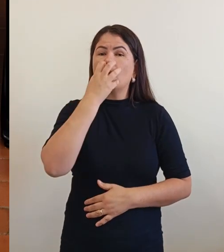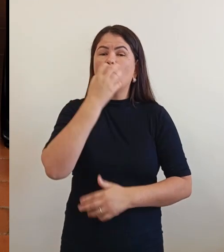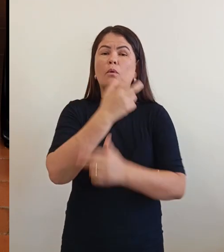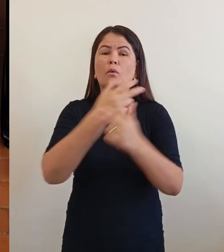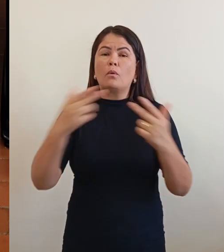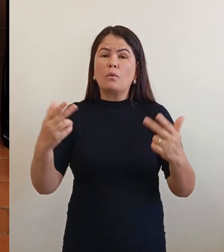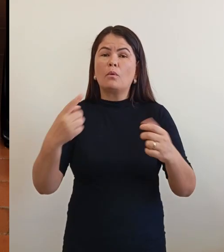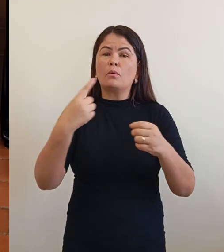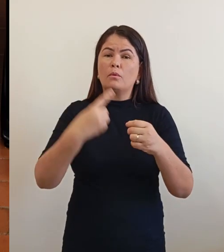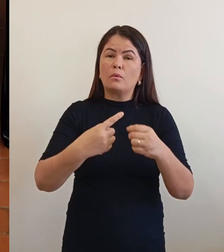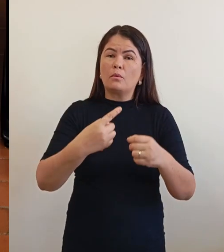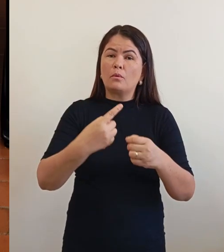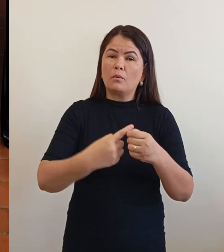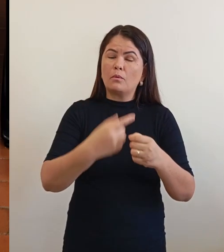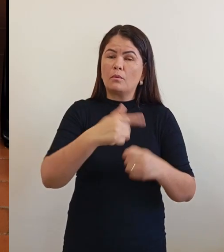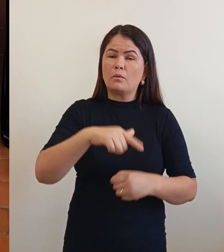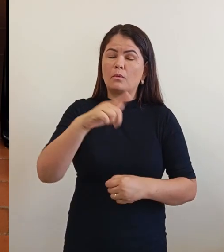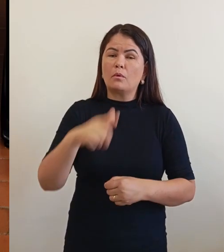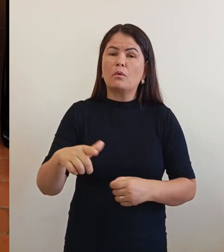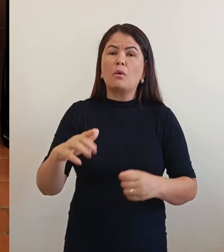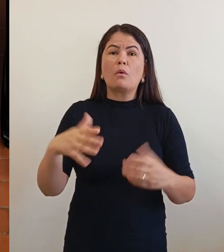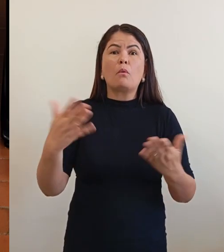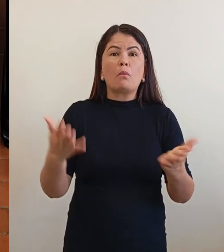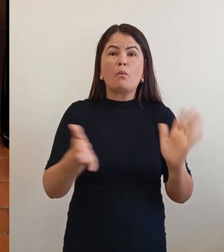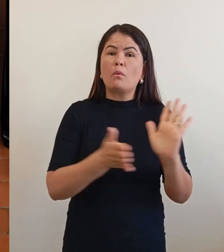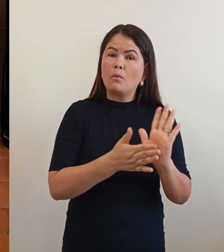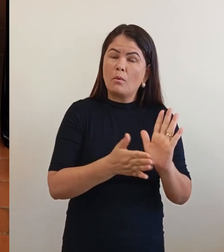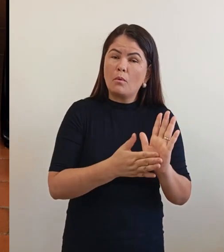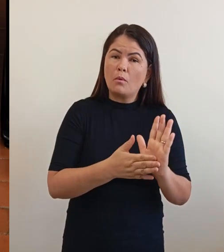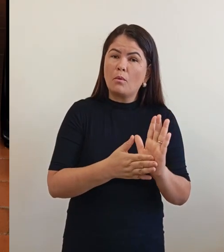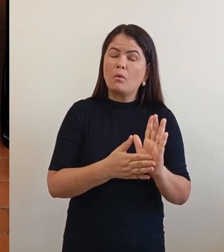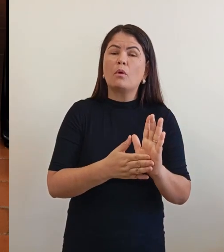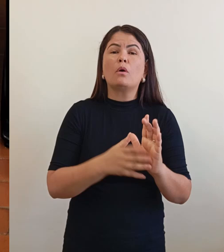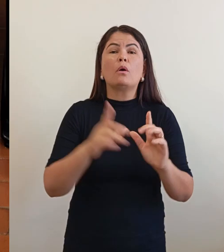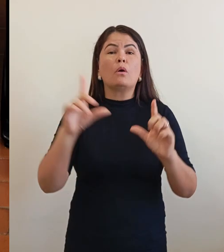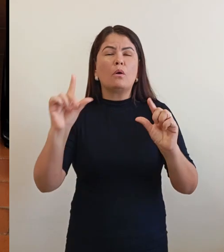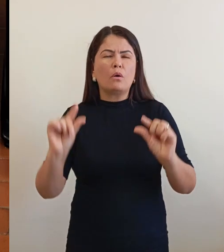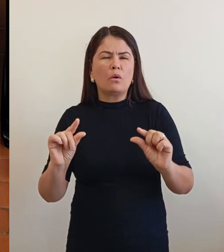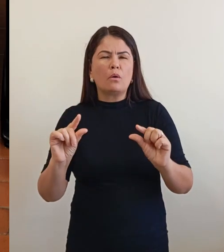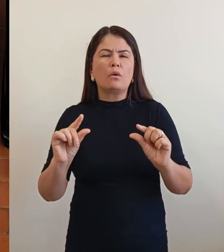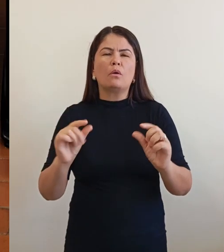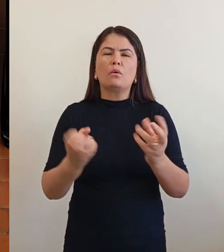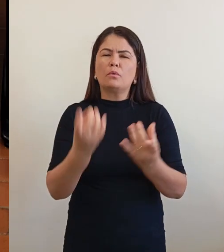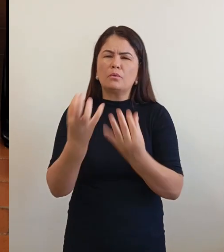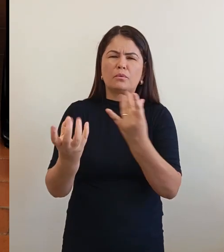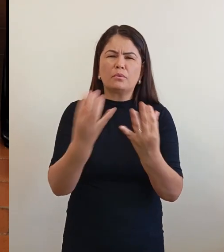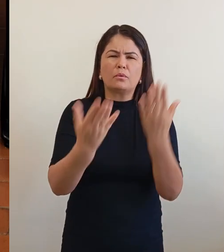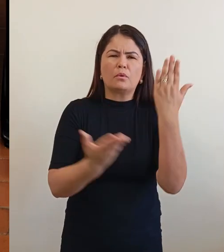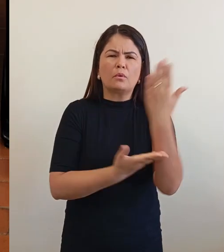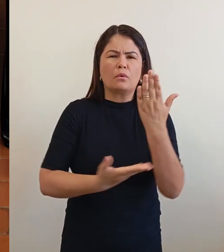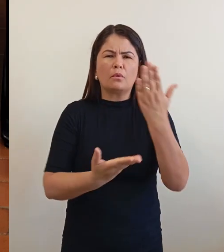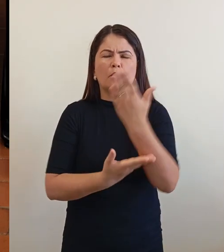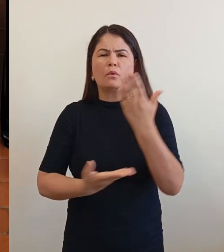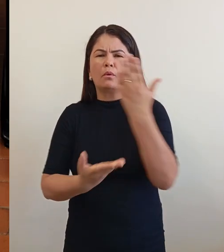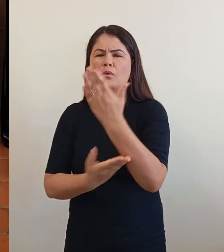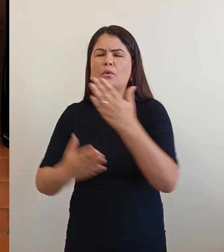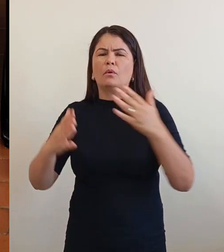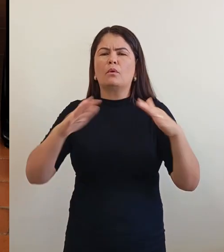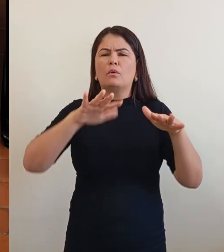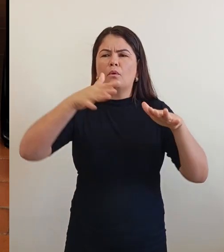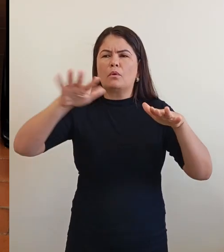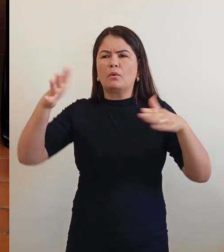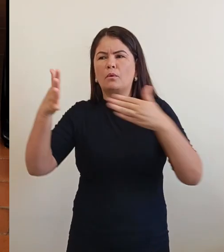cidade de Goiás? Qual a sua proposta para diminuir as queimadas, desmatamento e a represagem